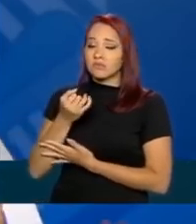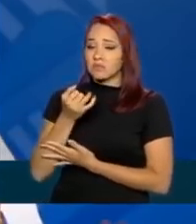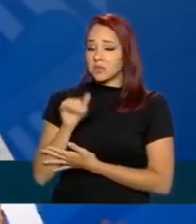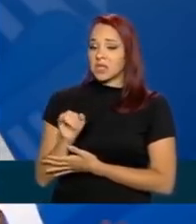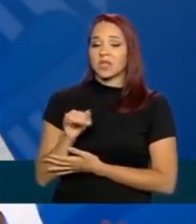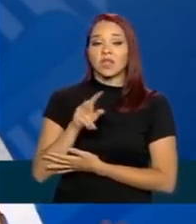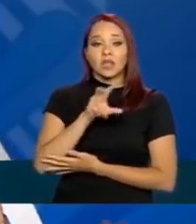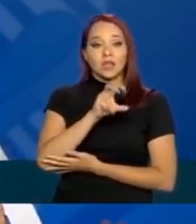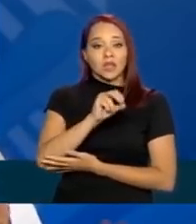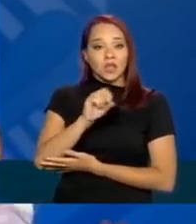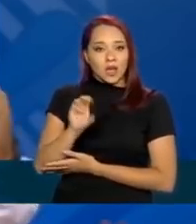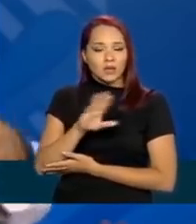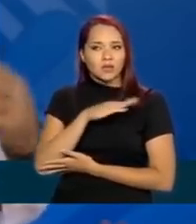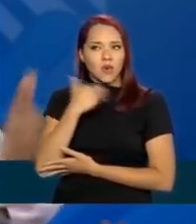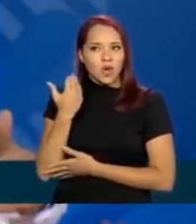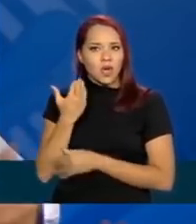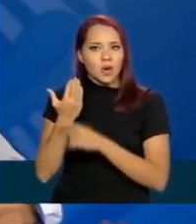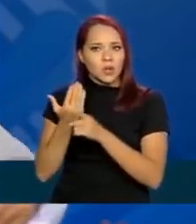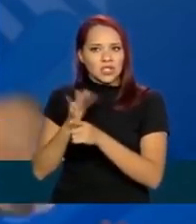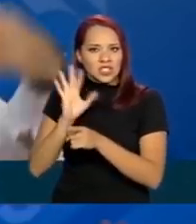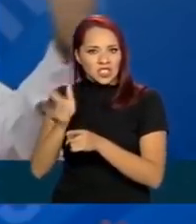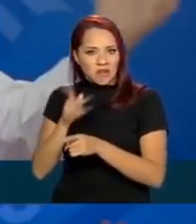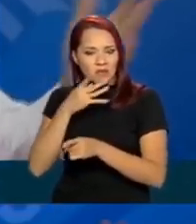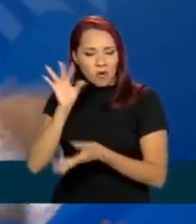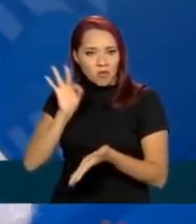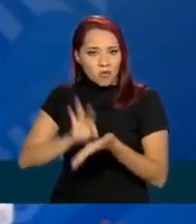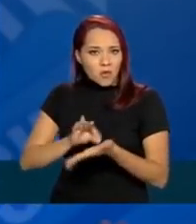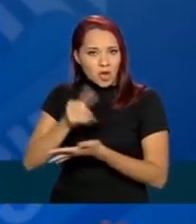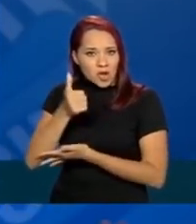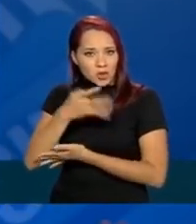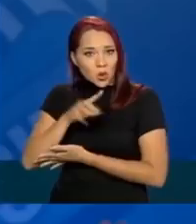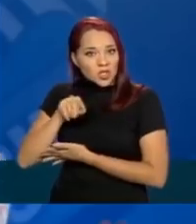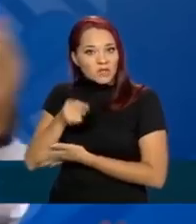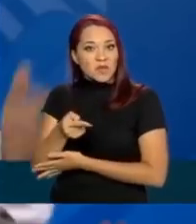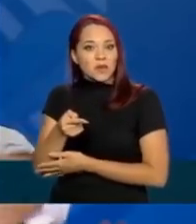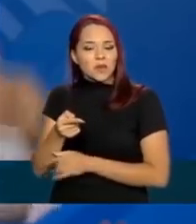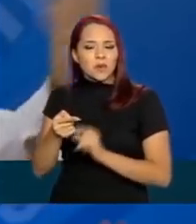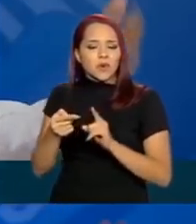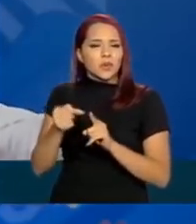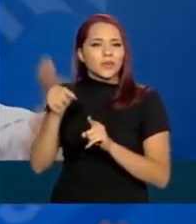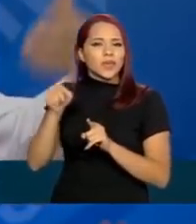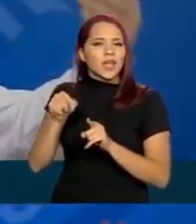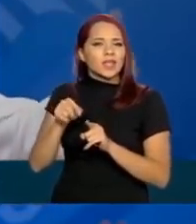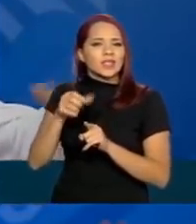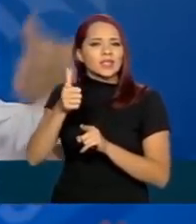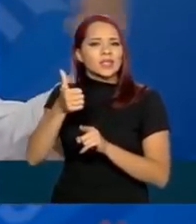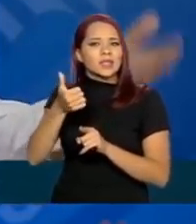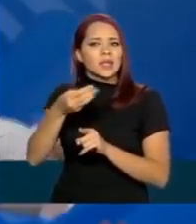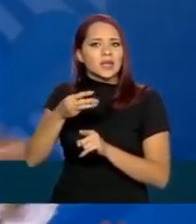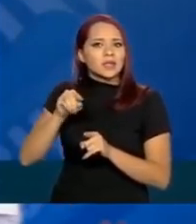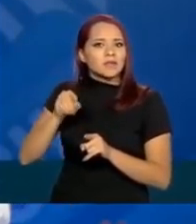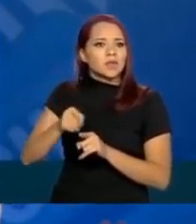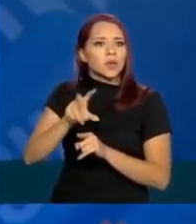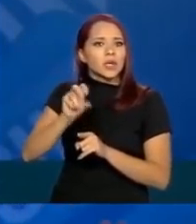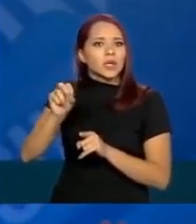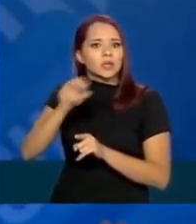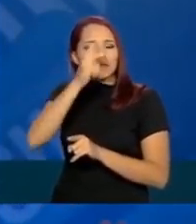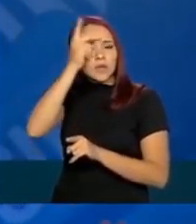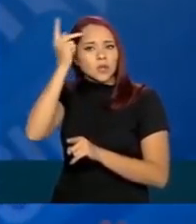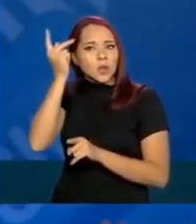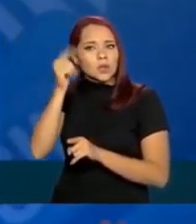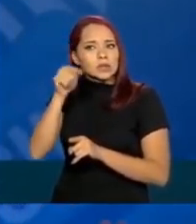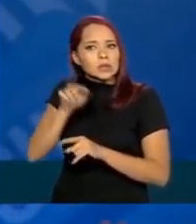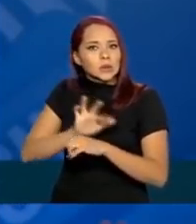Se 500 morreram e vocês já confirmaram em 14 mil, o que aconteceu com 13 mil e 500 que